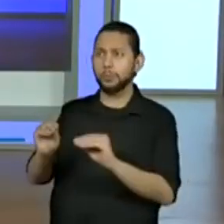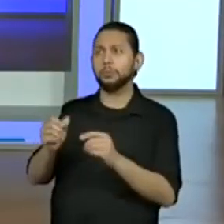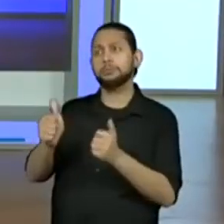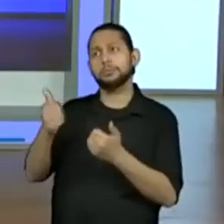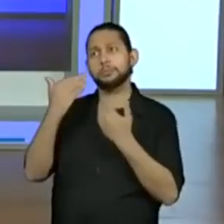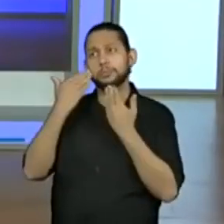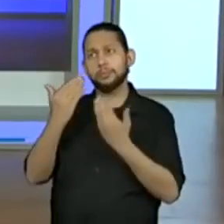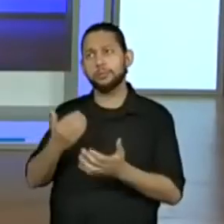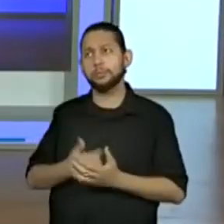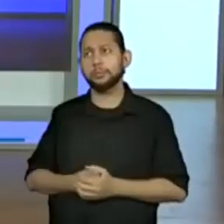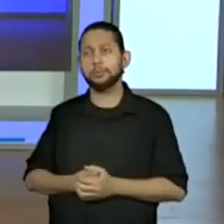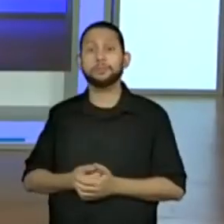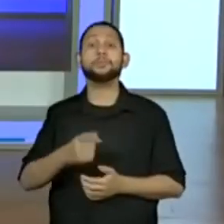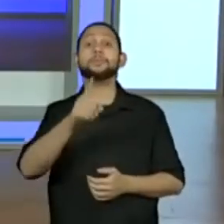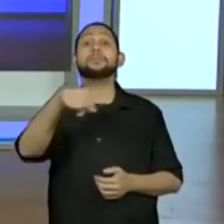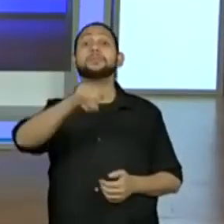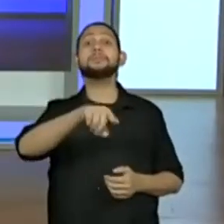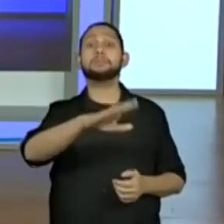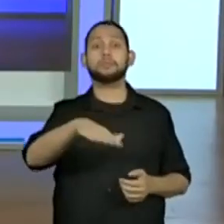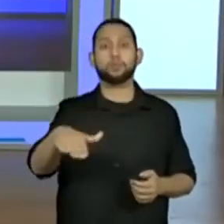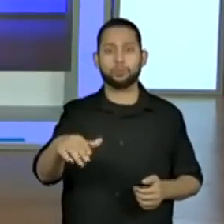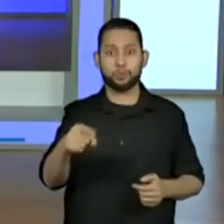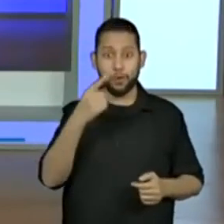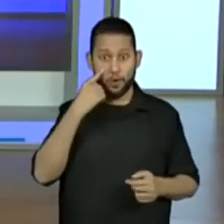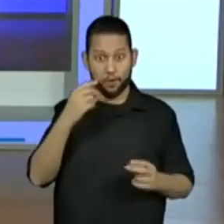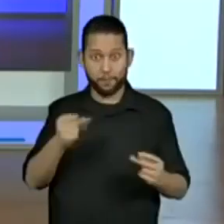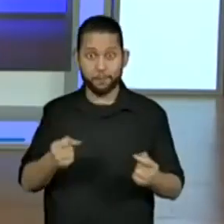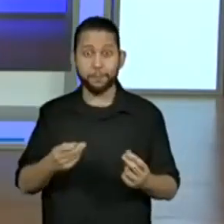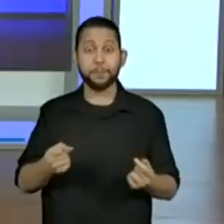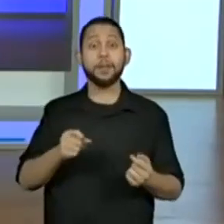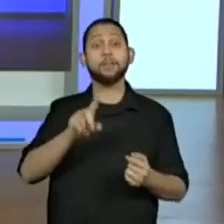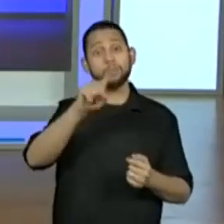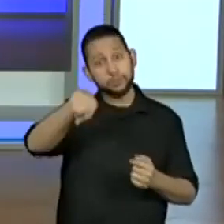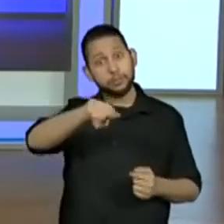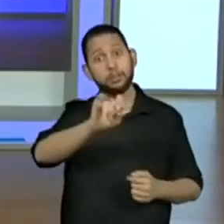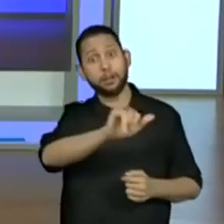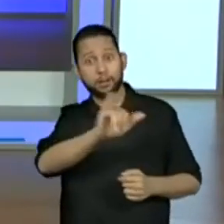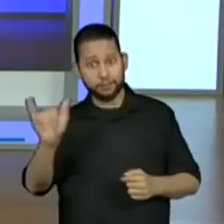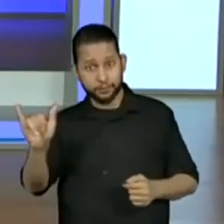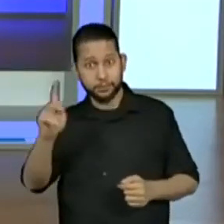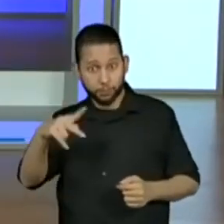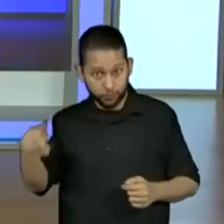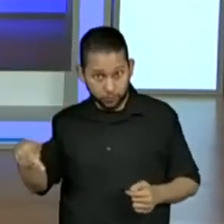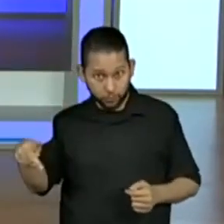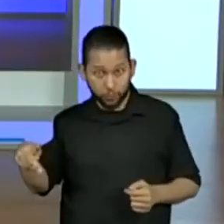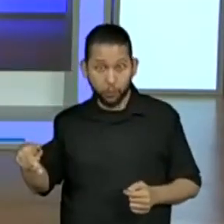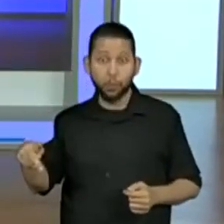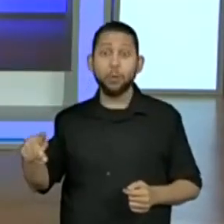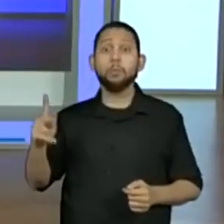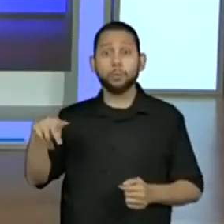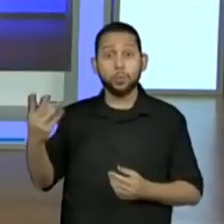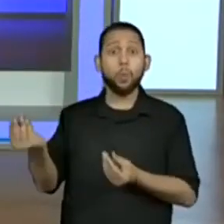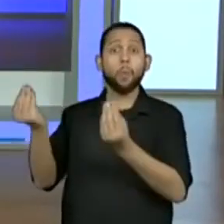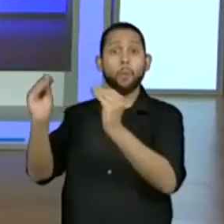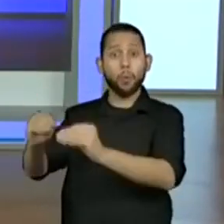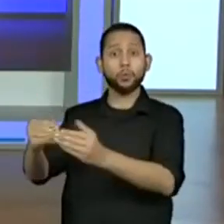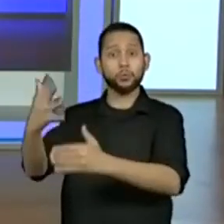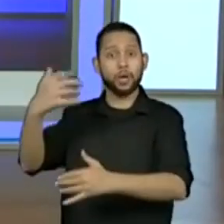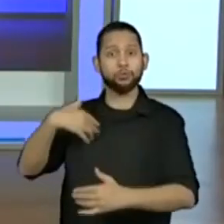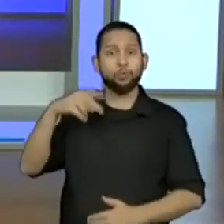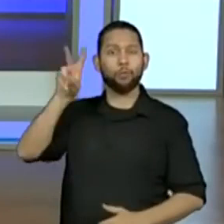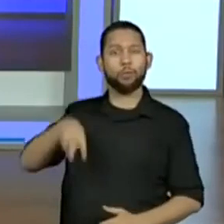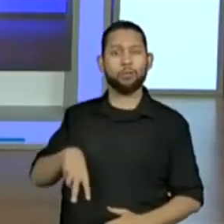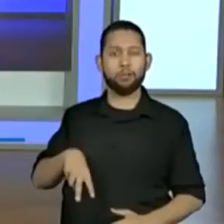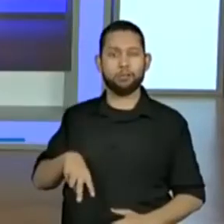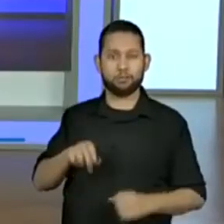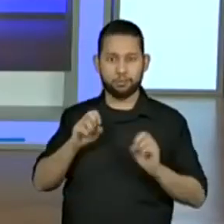Convido vocês, estudantes, a interagirem com os professores de sala de vocês, para poder, para os professores passarem as